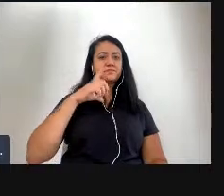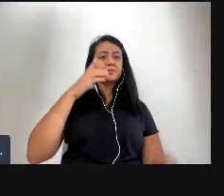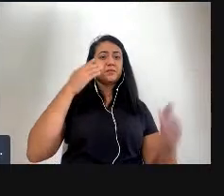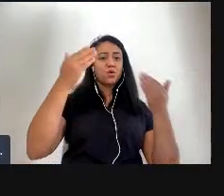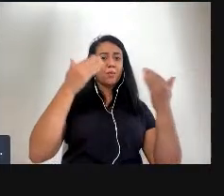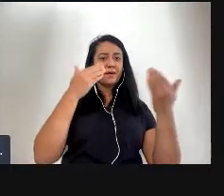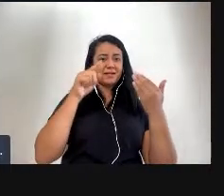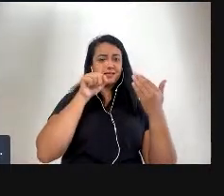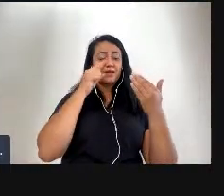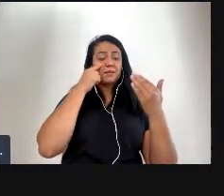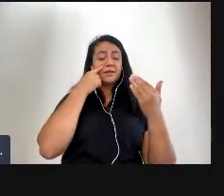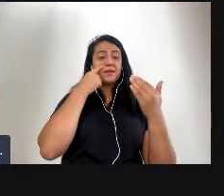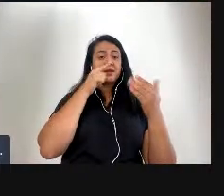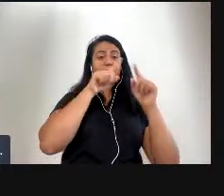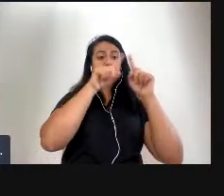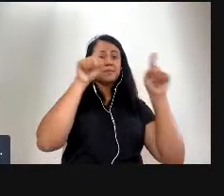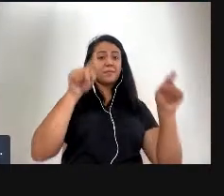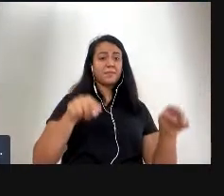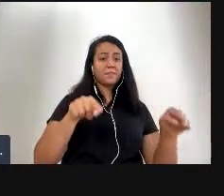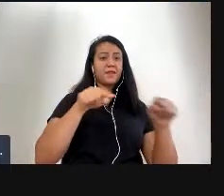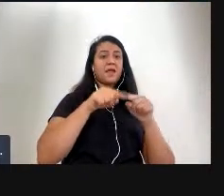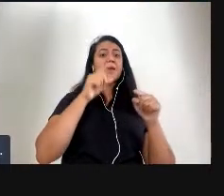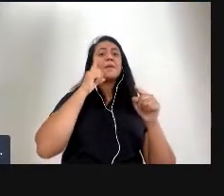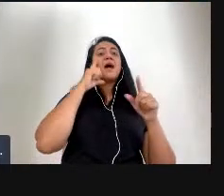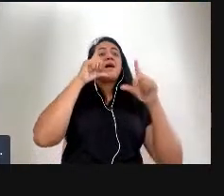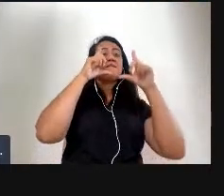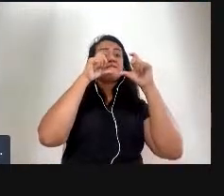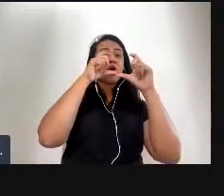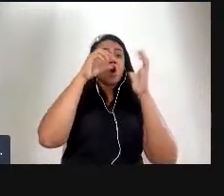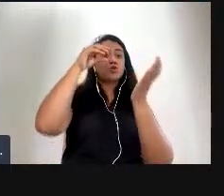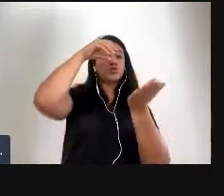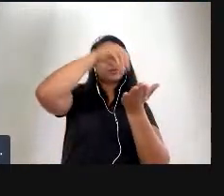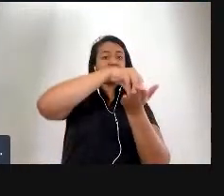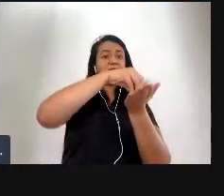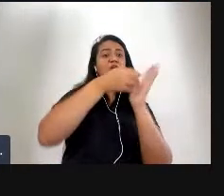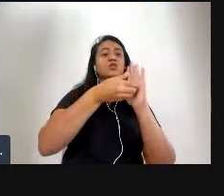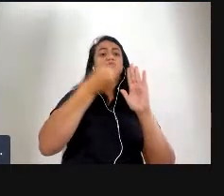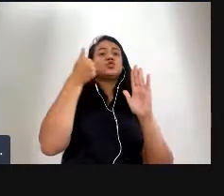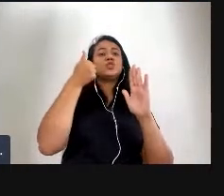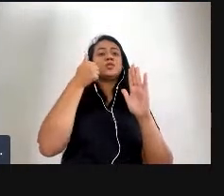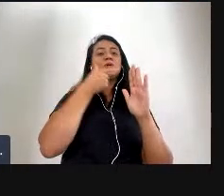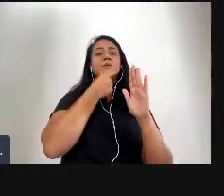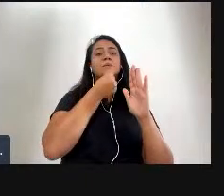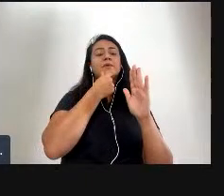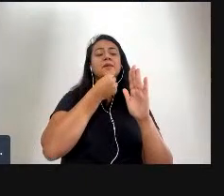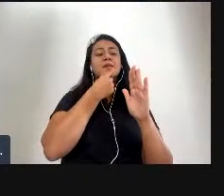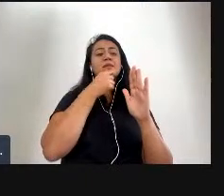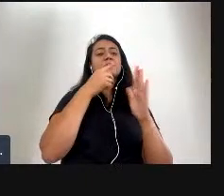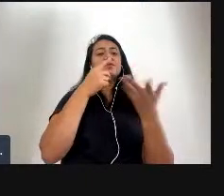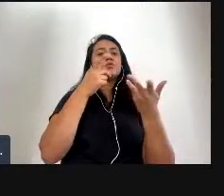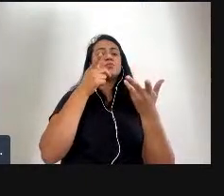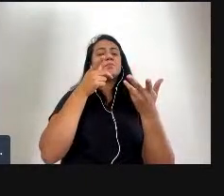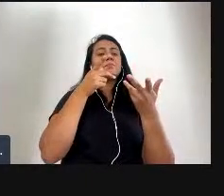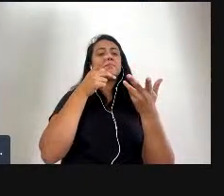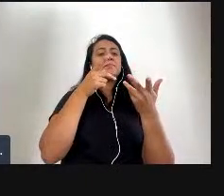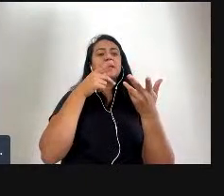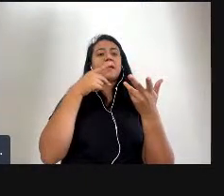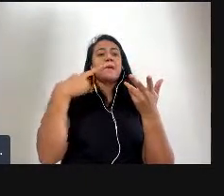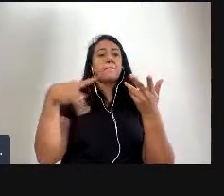só que eles tiram essa figura desse menino peruano desse flautista peruano e colocam no lugar